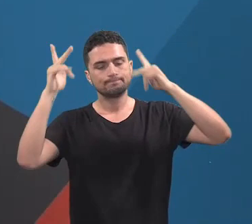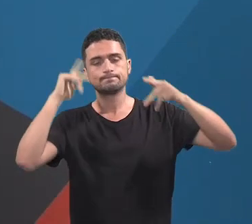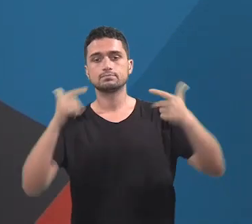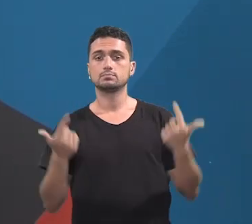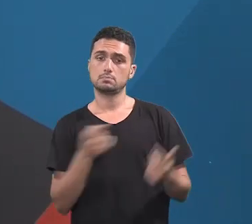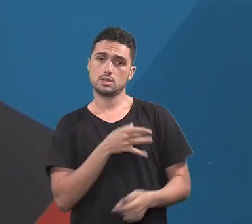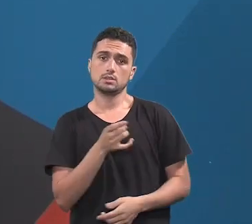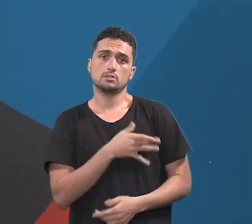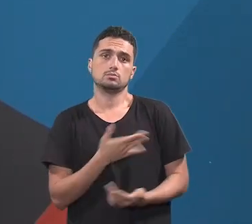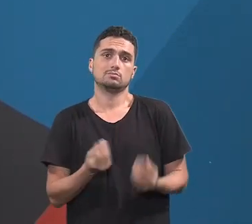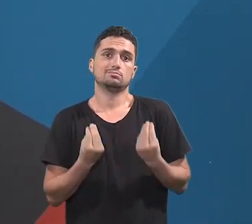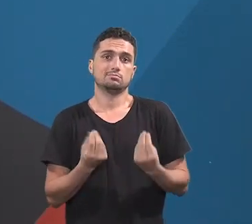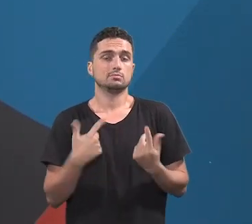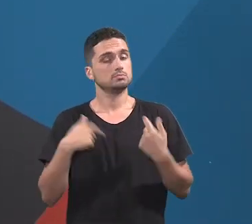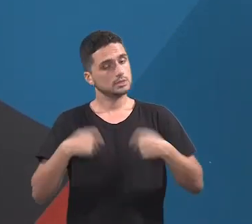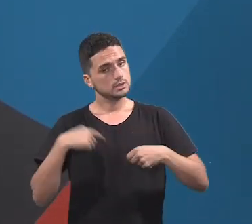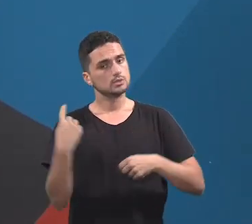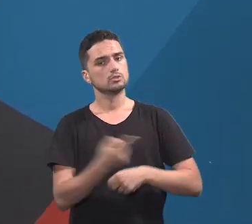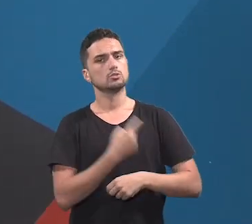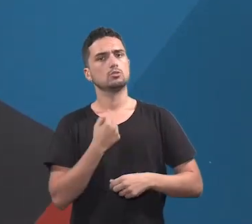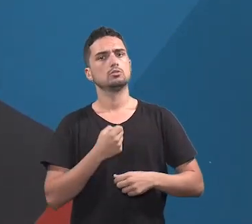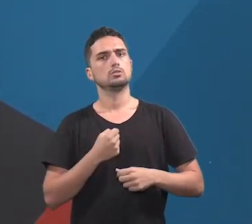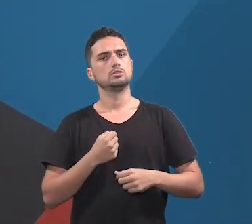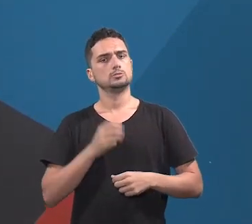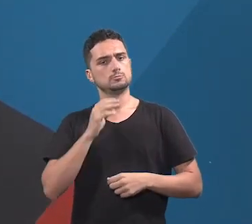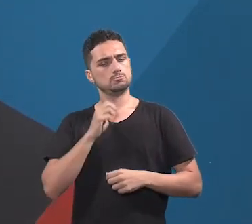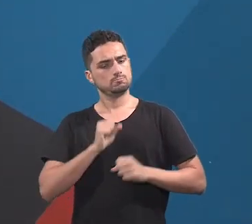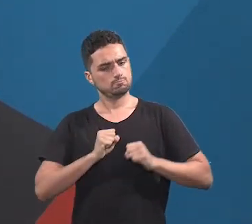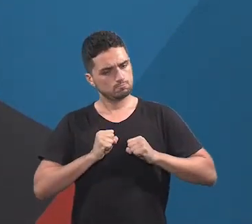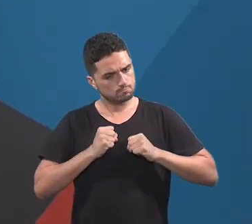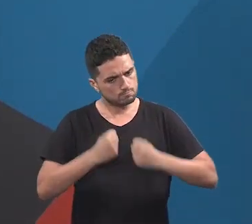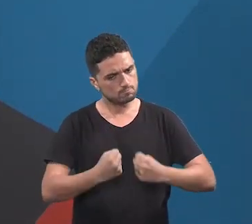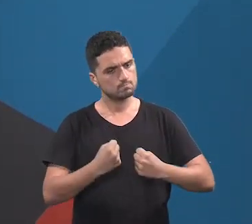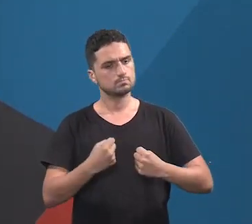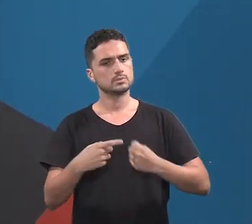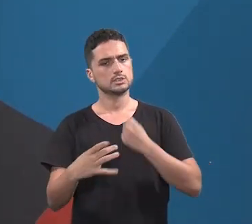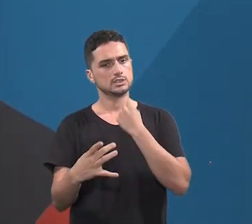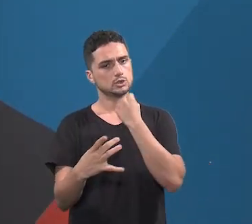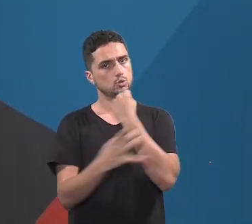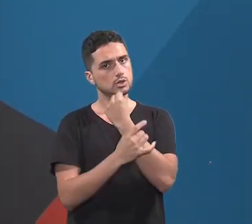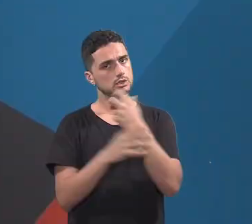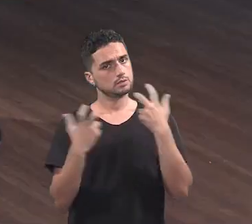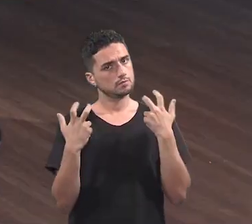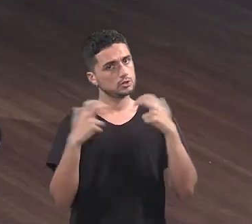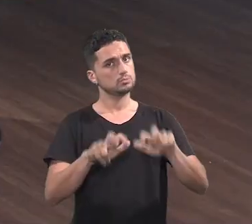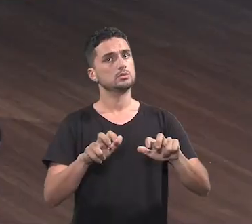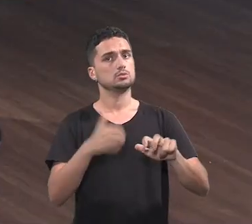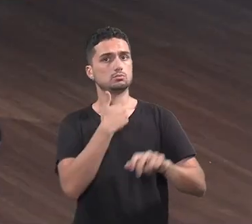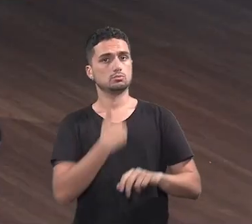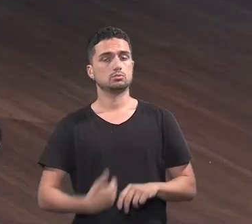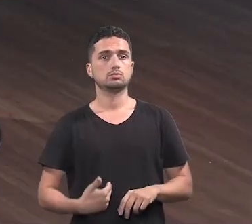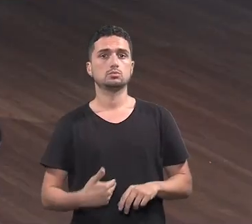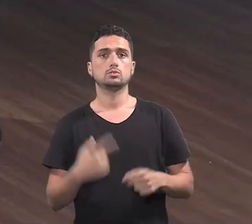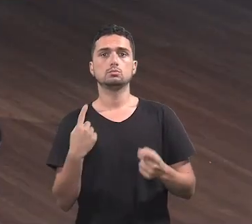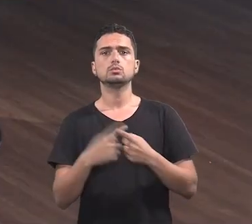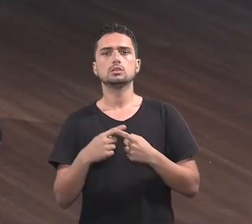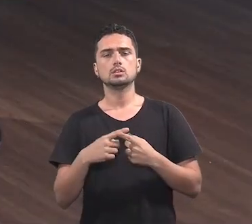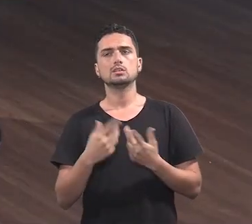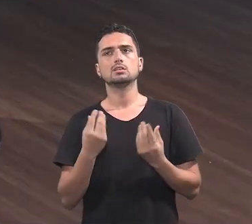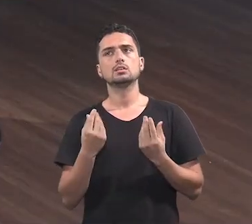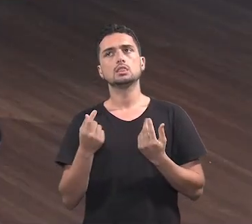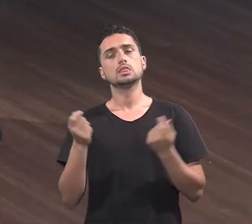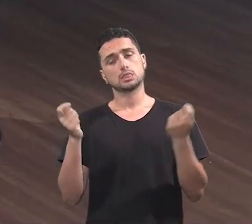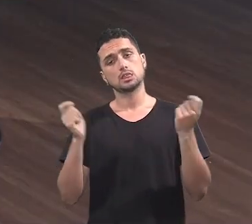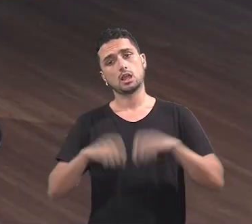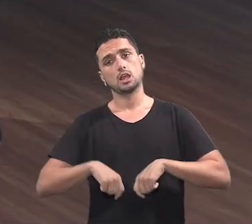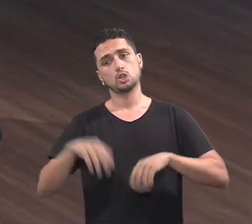hora de lazer. Então, é preciso que a gente possa investir mais pesado na segurança pública, porque eu não entendo que a gente vai ter